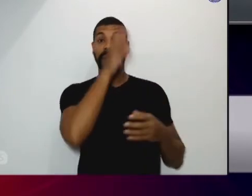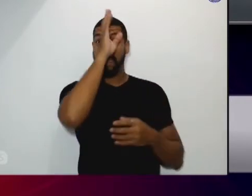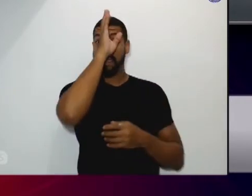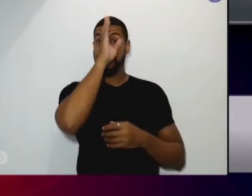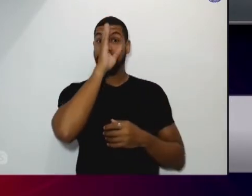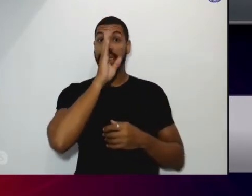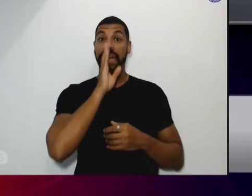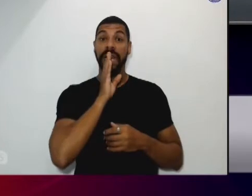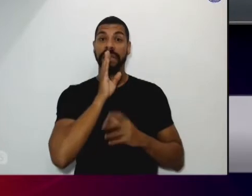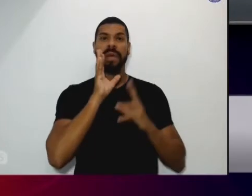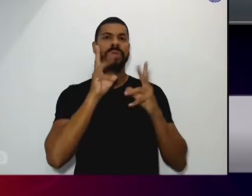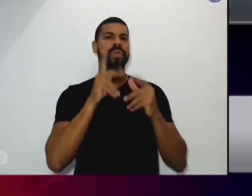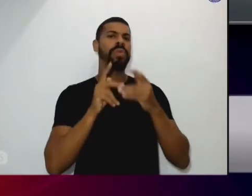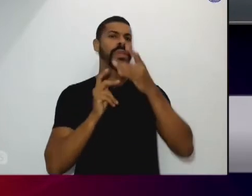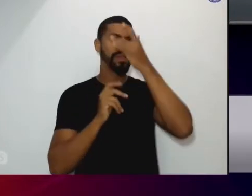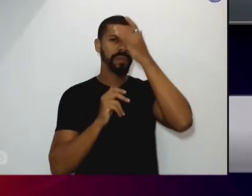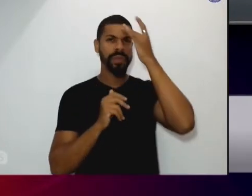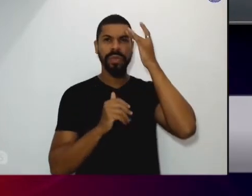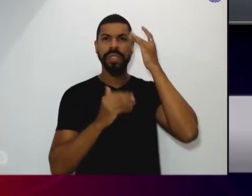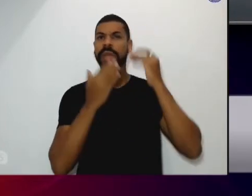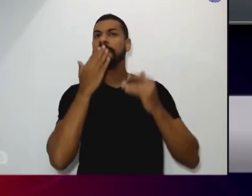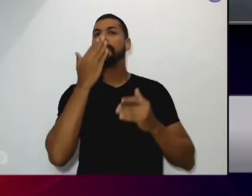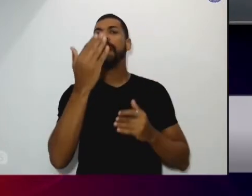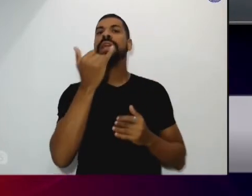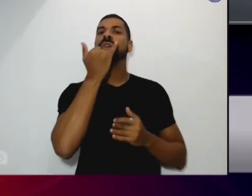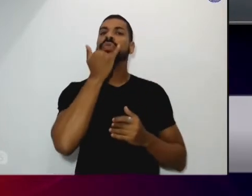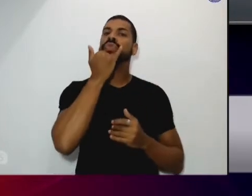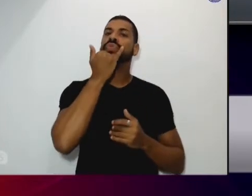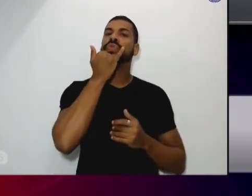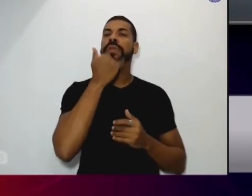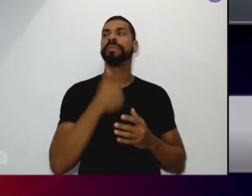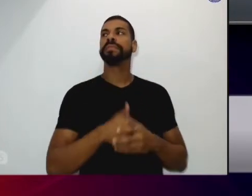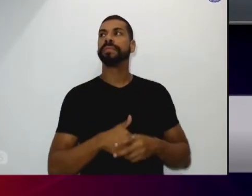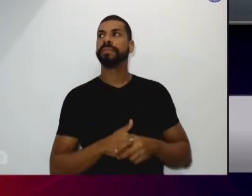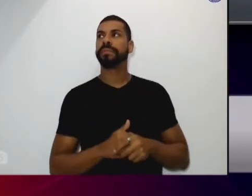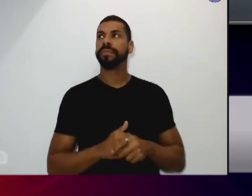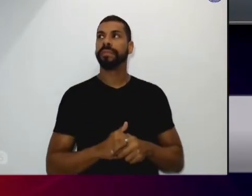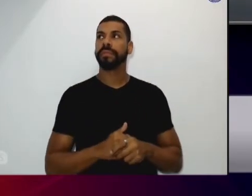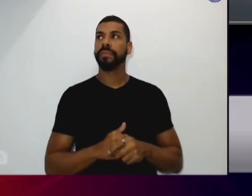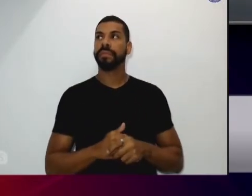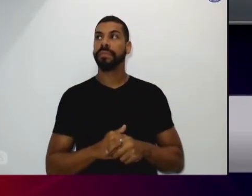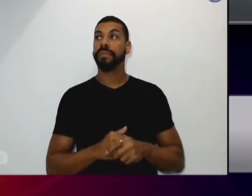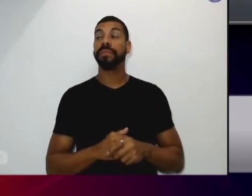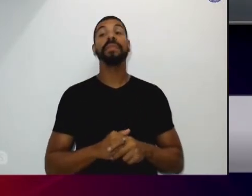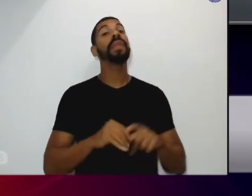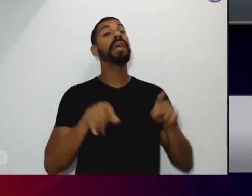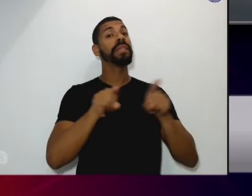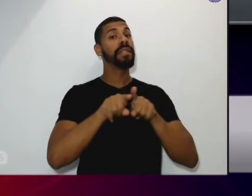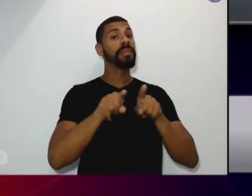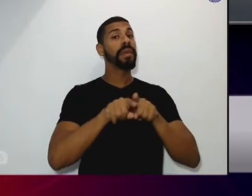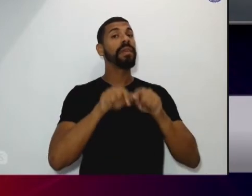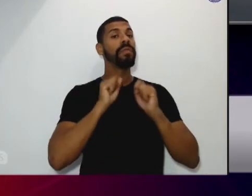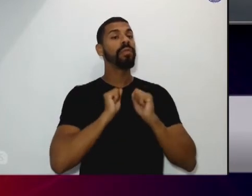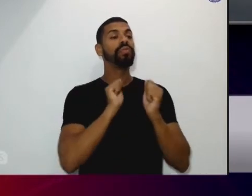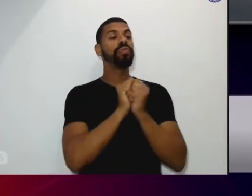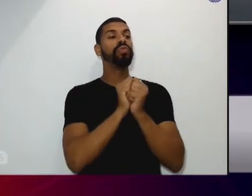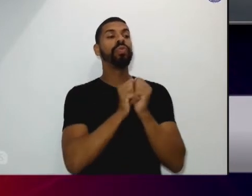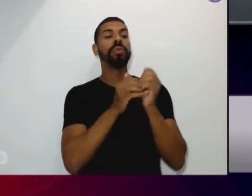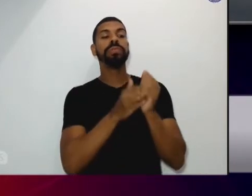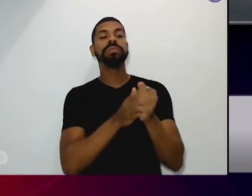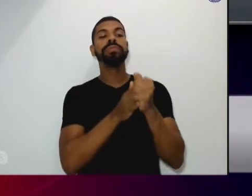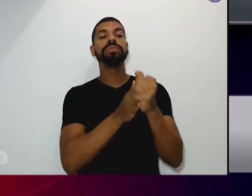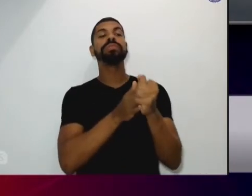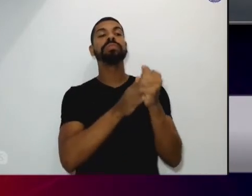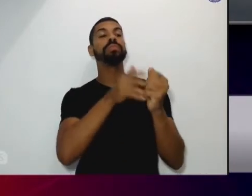todas as pessoas que pedem ajuda ou não e vou acompanhando essa pessoa e vendo a necessidade